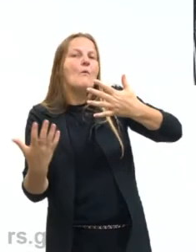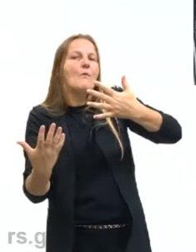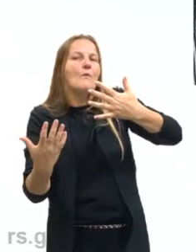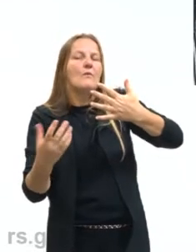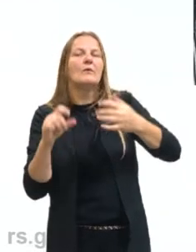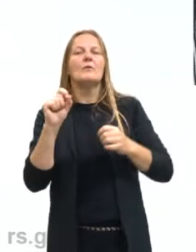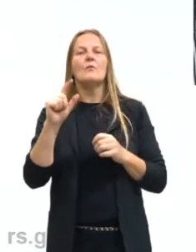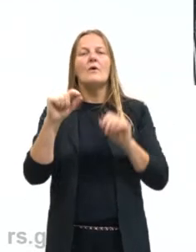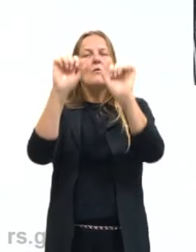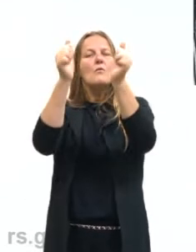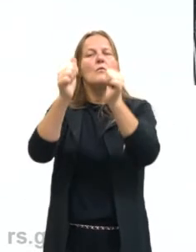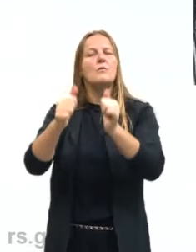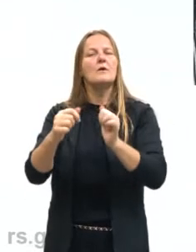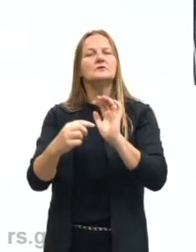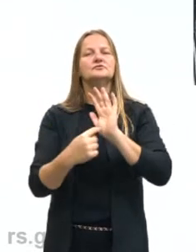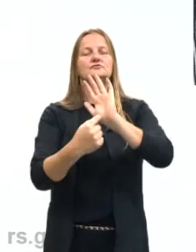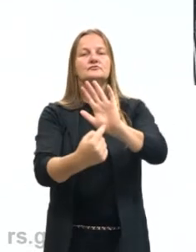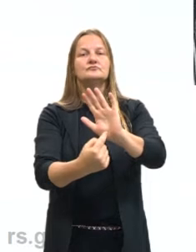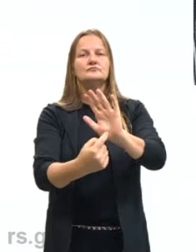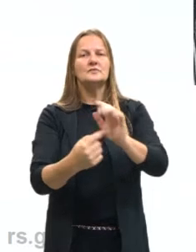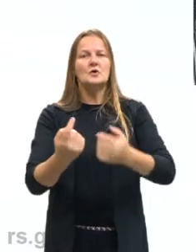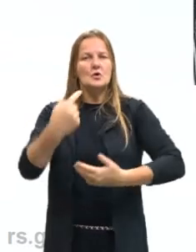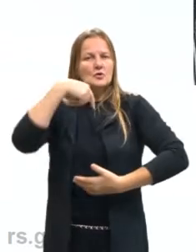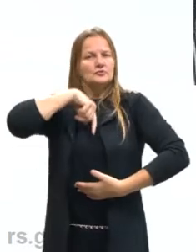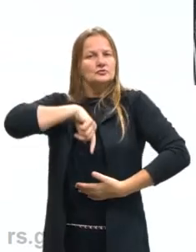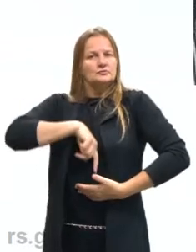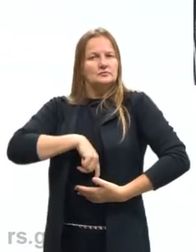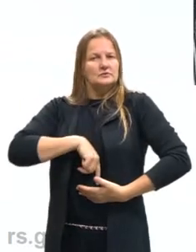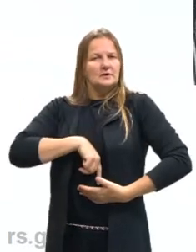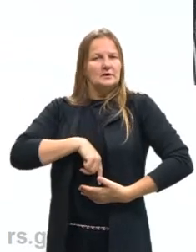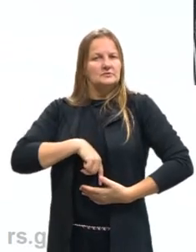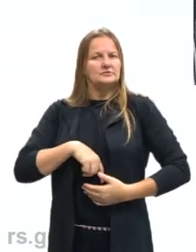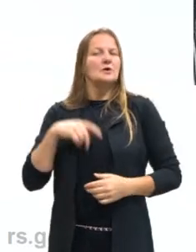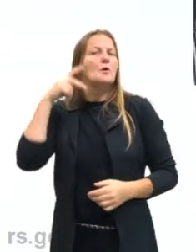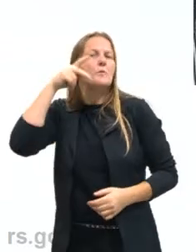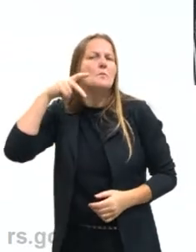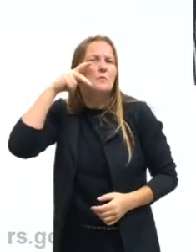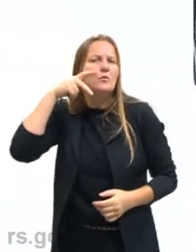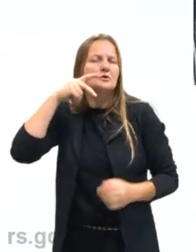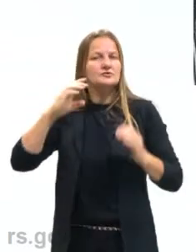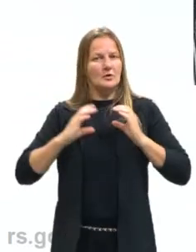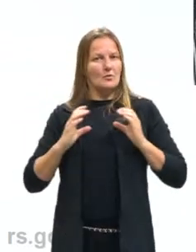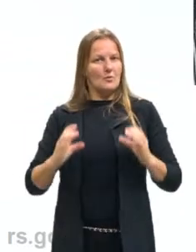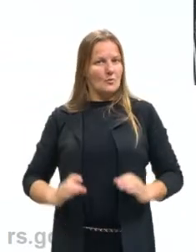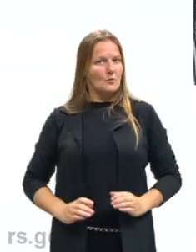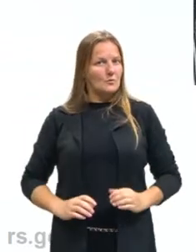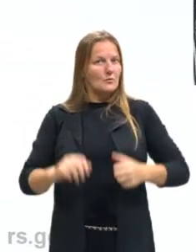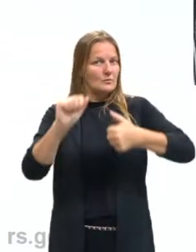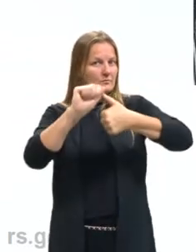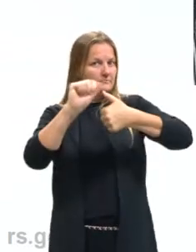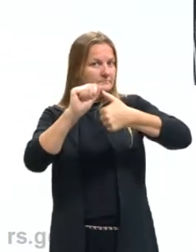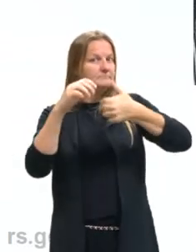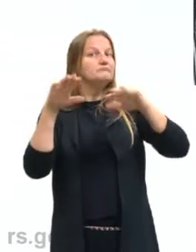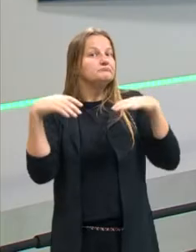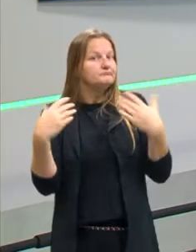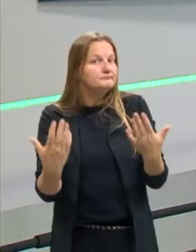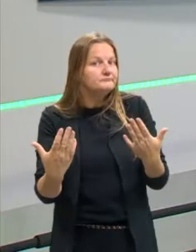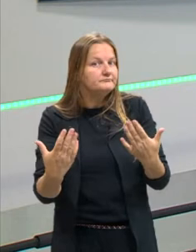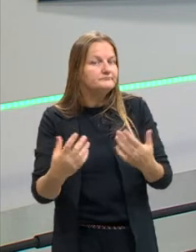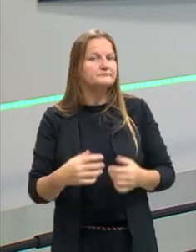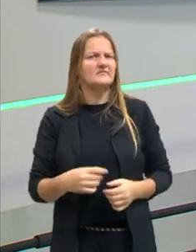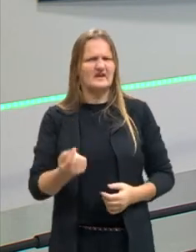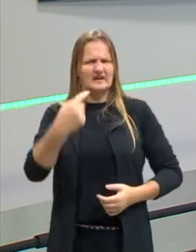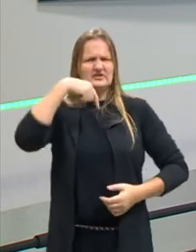falando, essa imagem está falando da intimidade, da política e do corpo? Bom, de